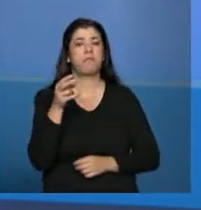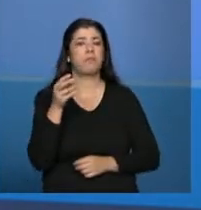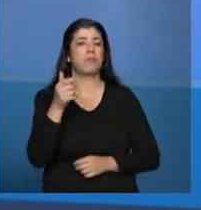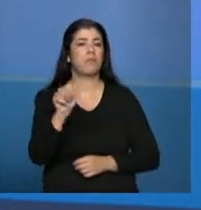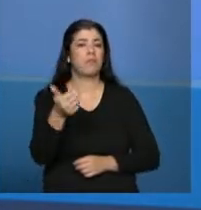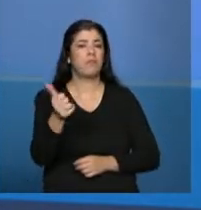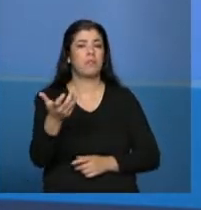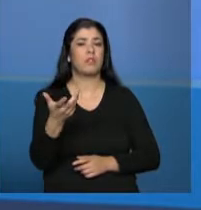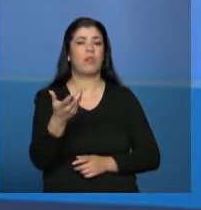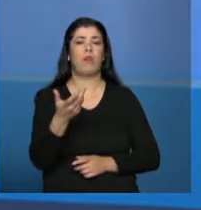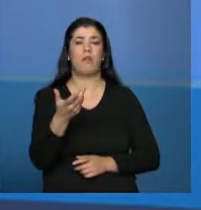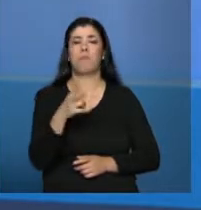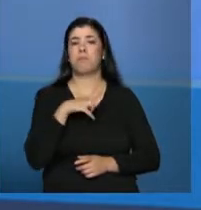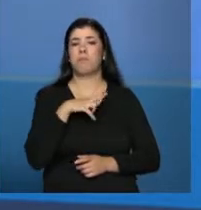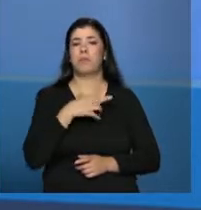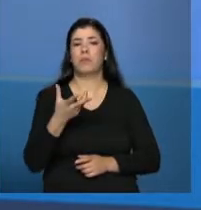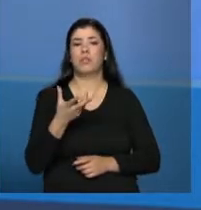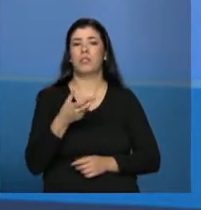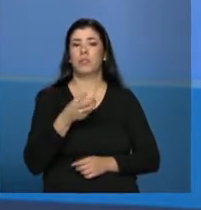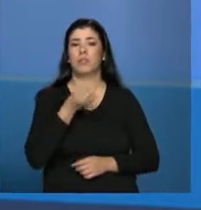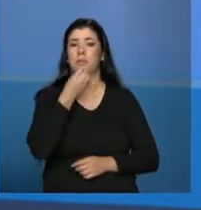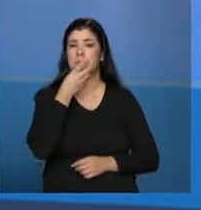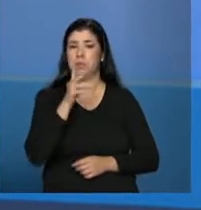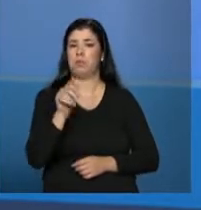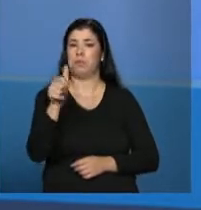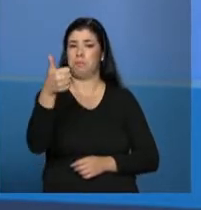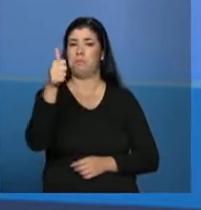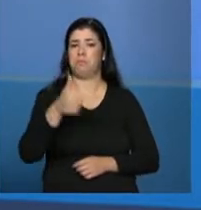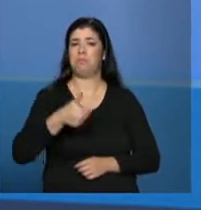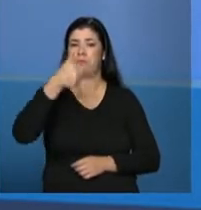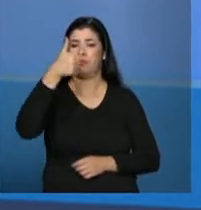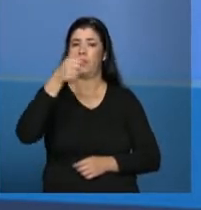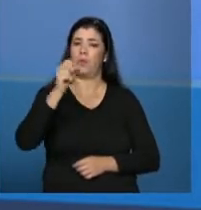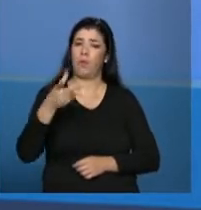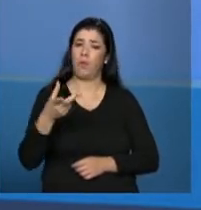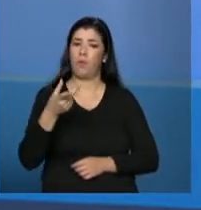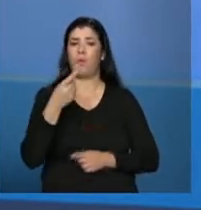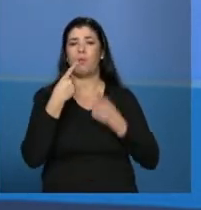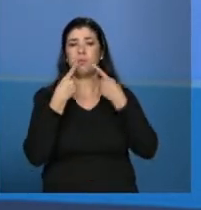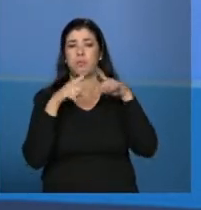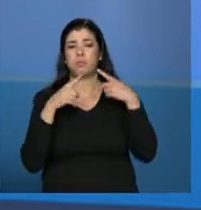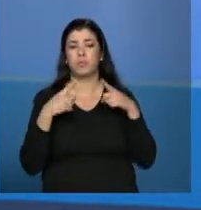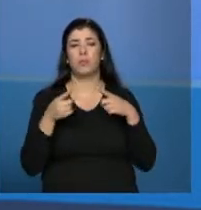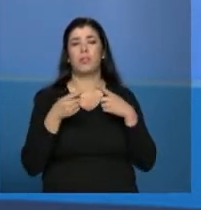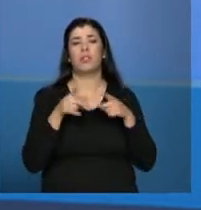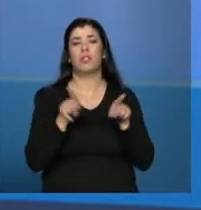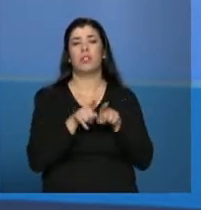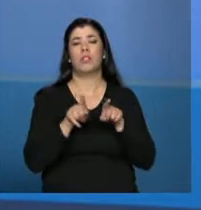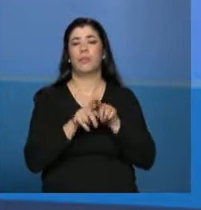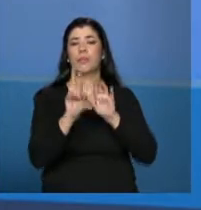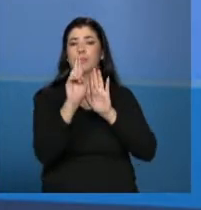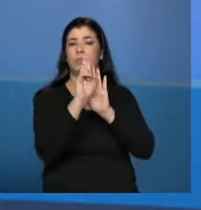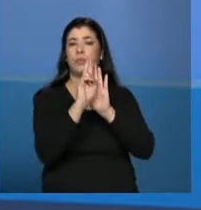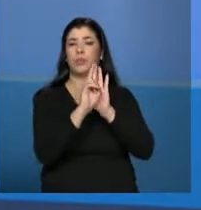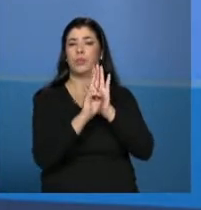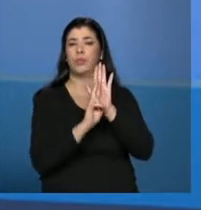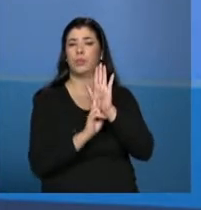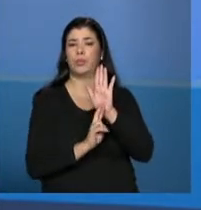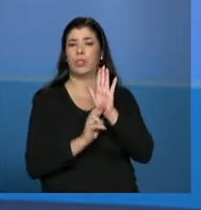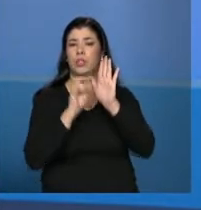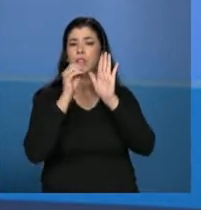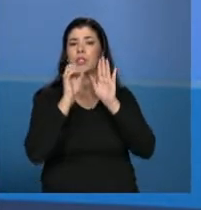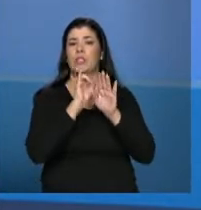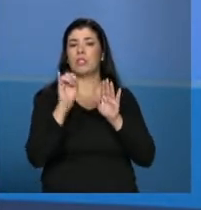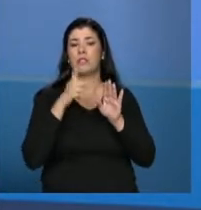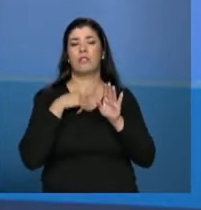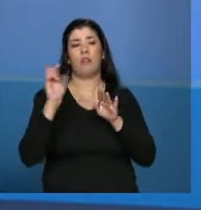algum elogio, ou alguma crítica ao serviço que a entidade vem prestando, e também de relatar se ela está se adequando, se